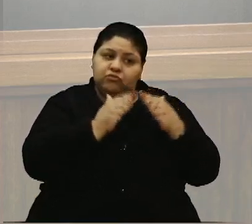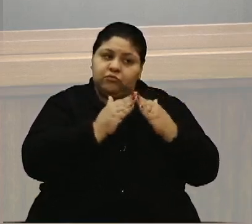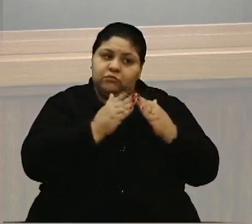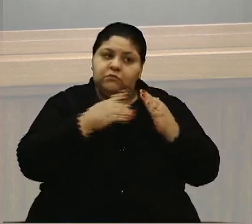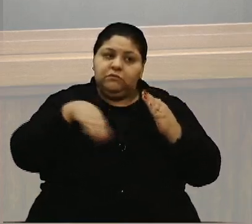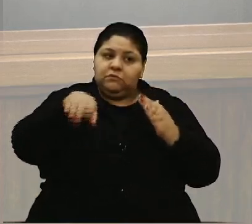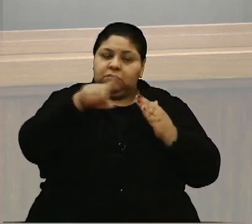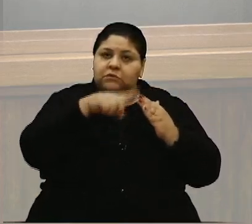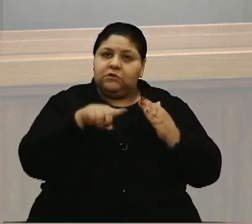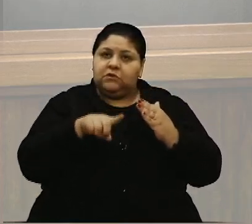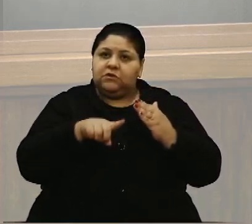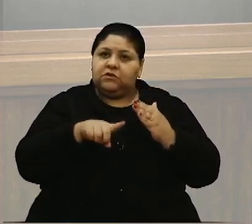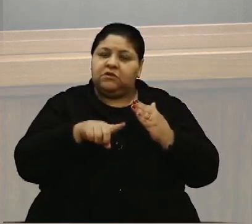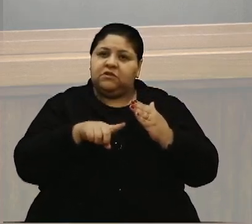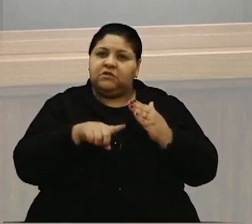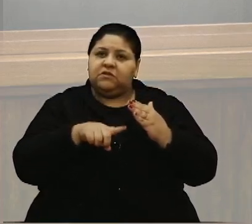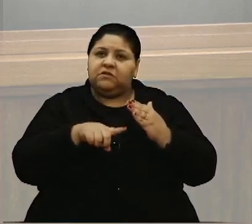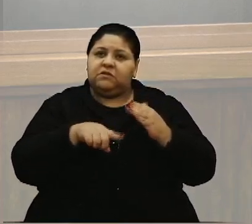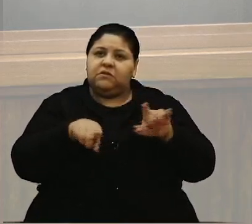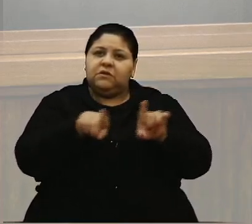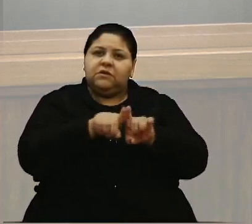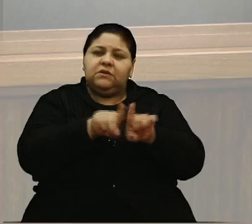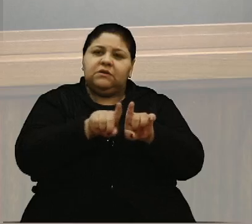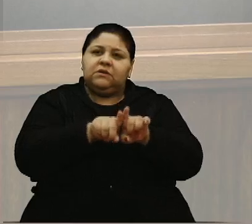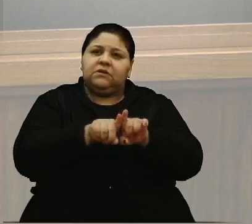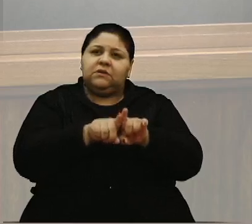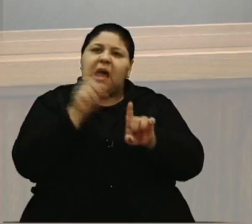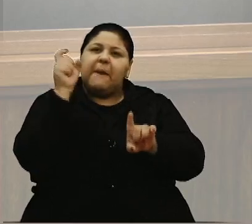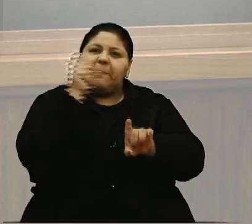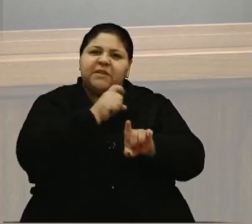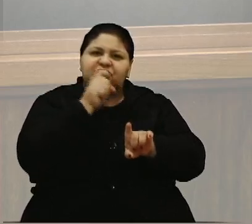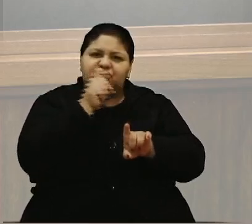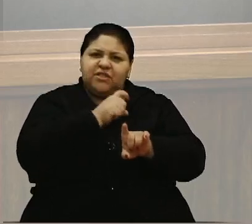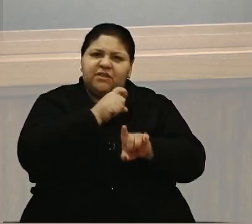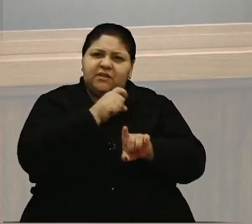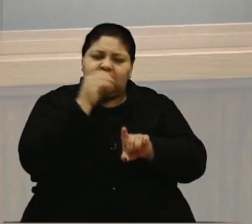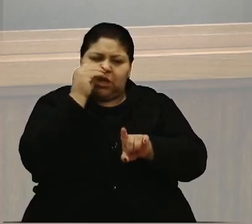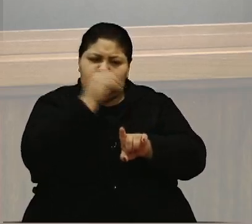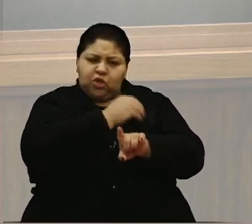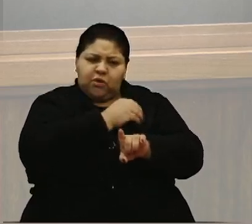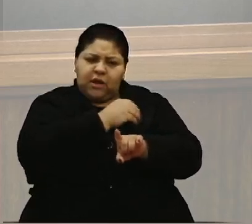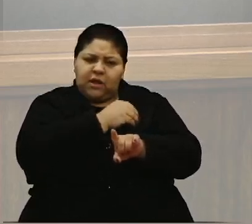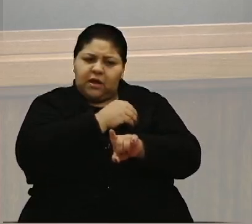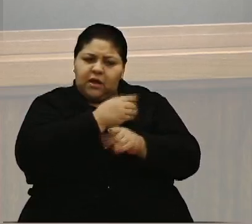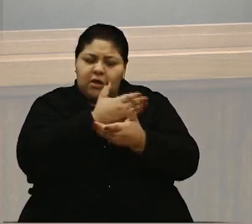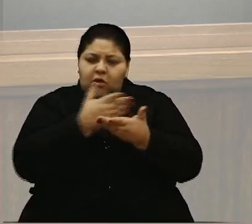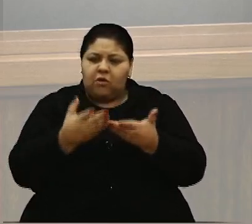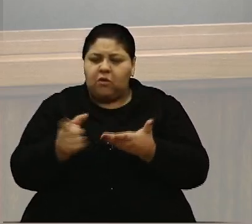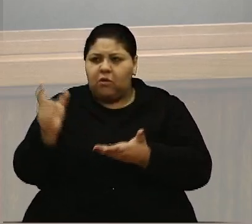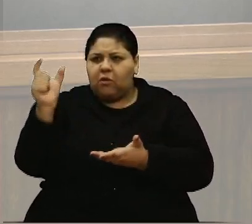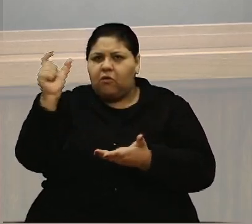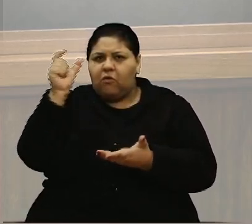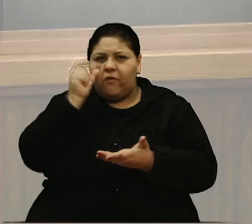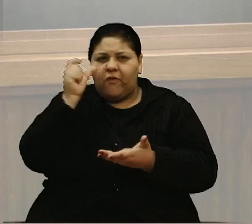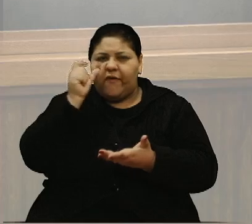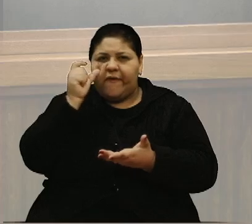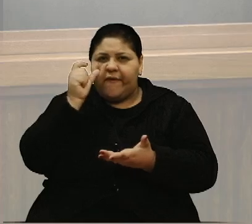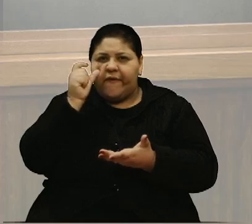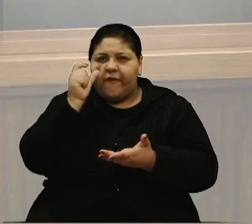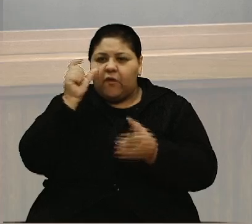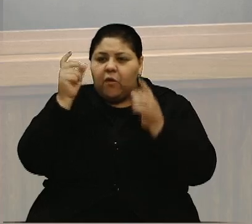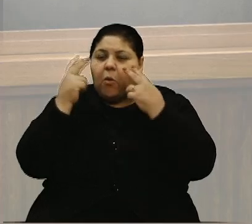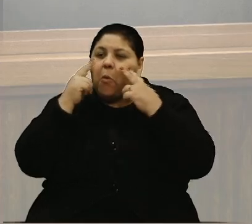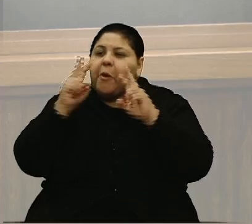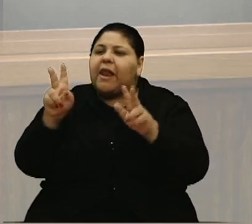a gente deixar a demagogia de lado. E começar a olhar com sinceridade para